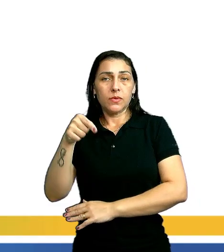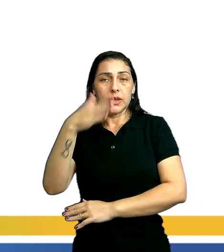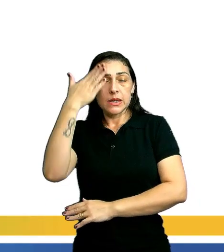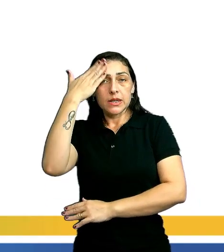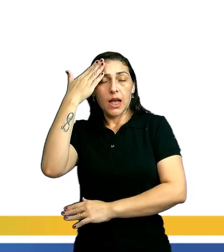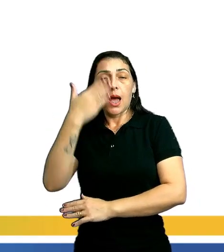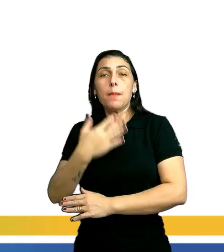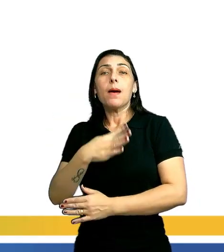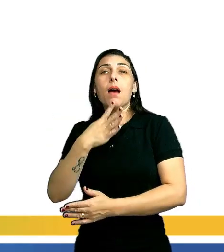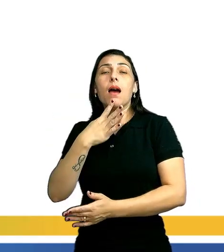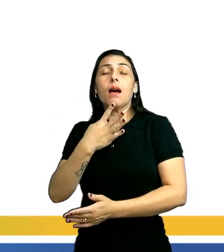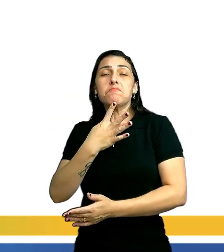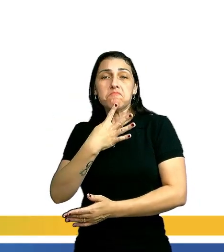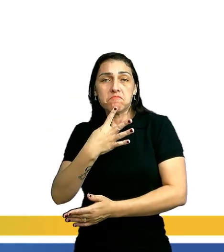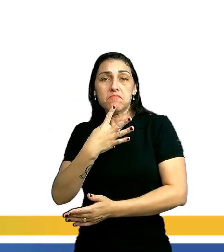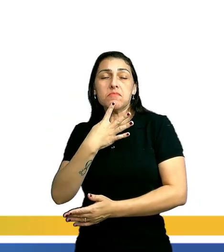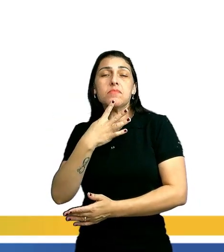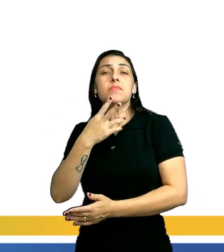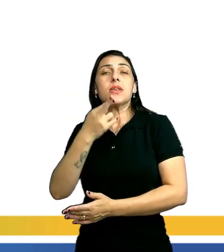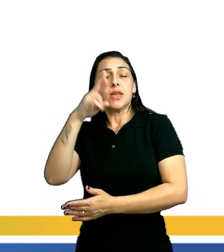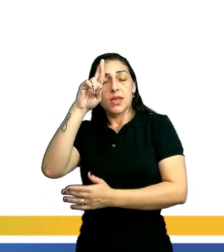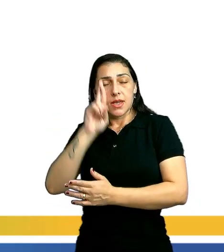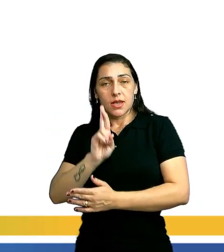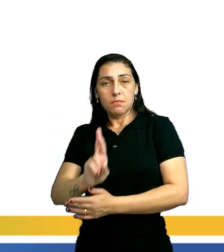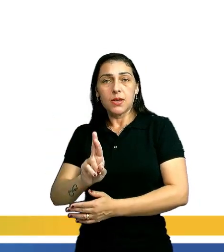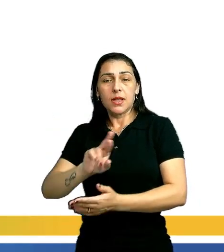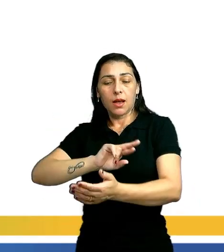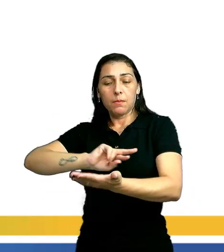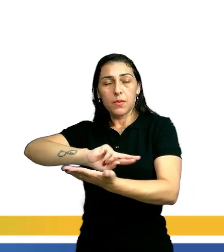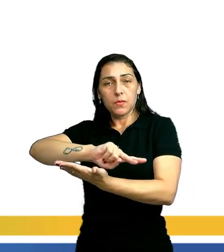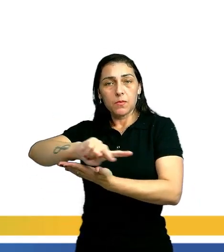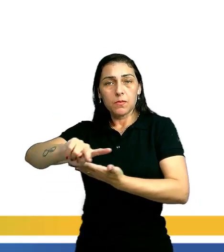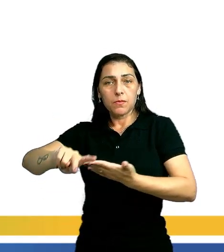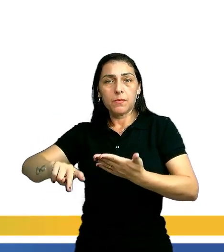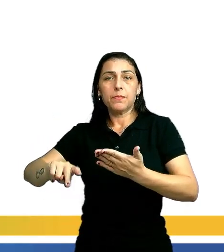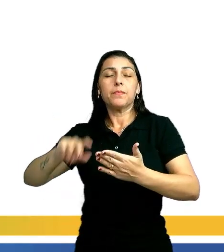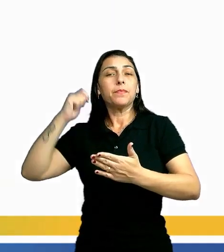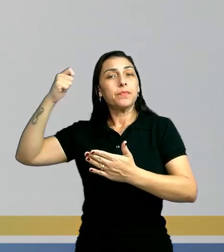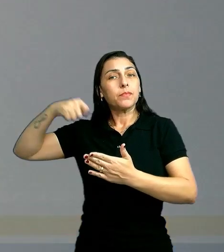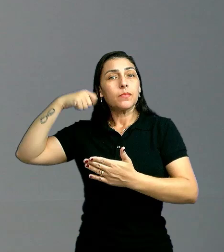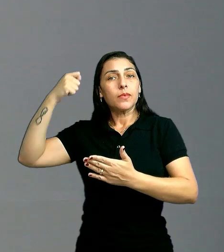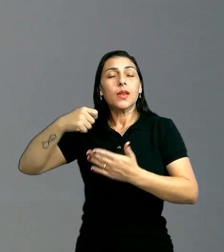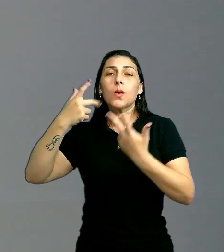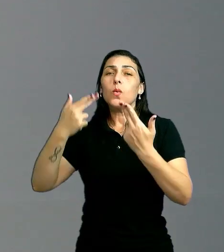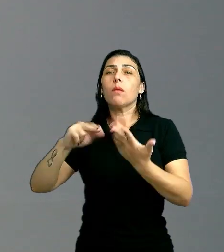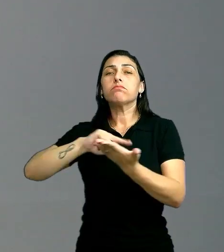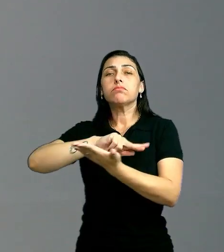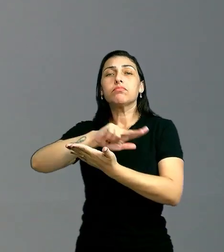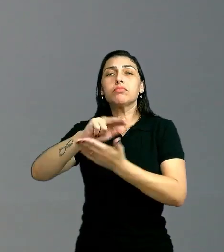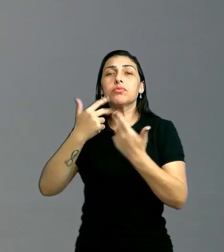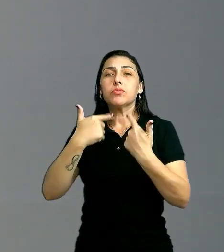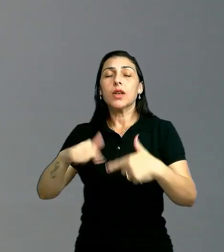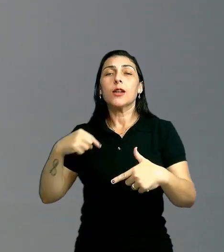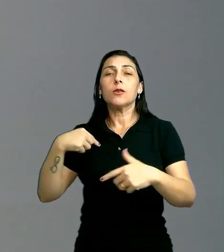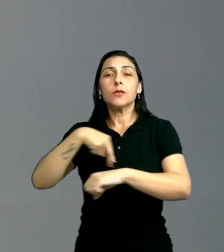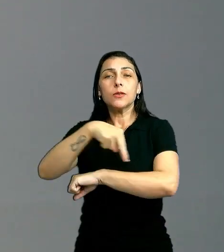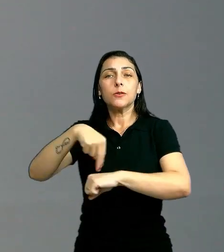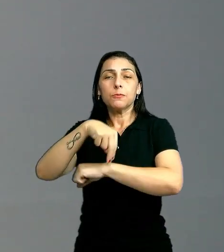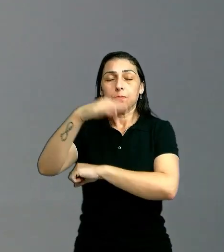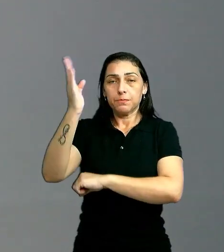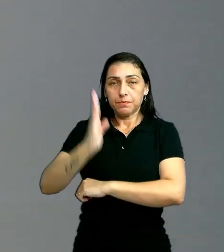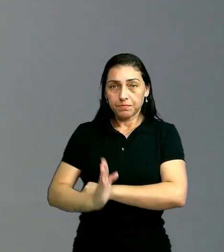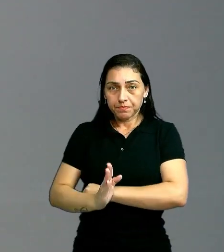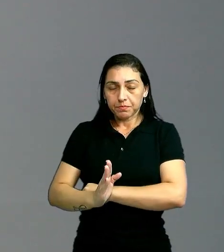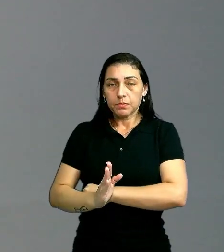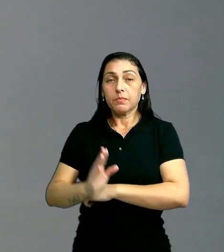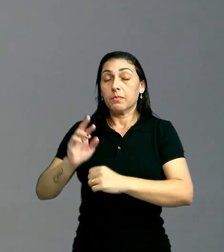reconhecer e respeitar a diversidade artística como a diversidade linguística. A nossa nação, a nação brasileira,